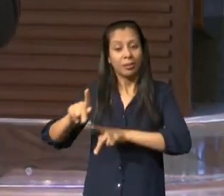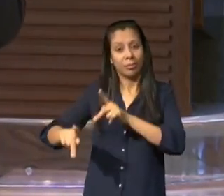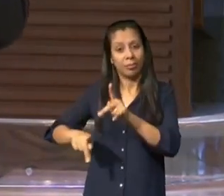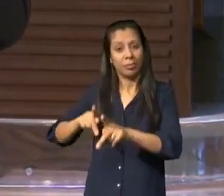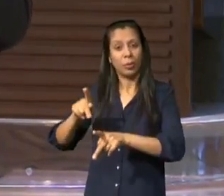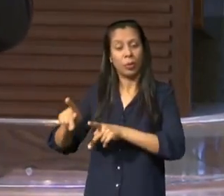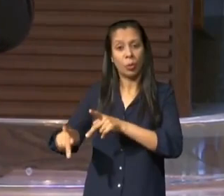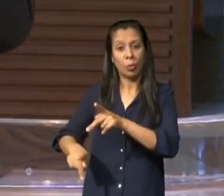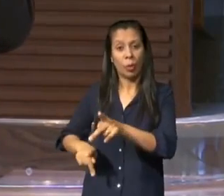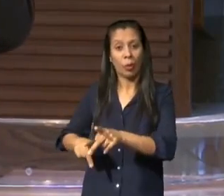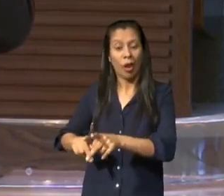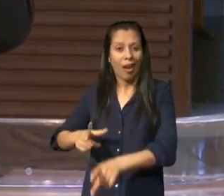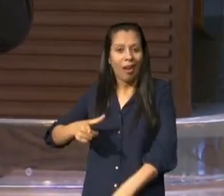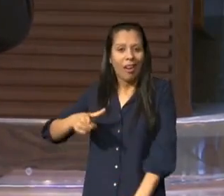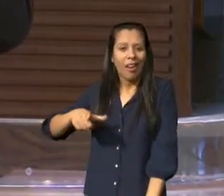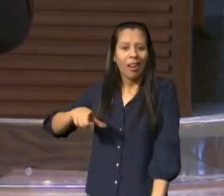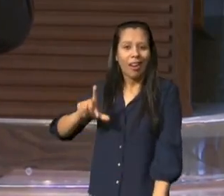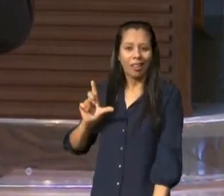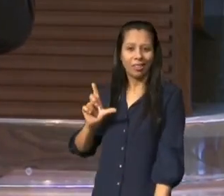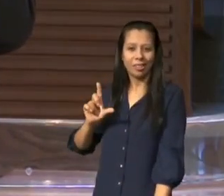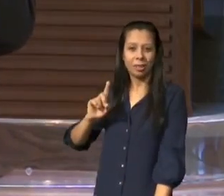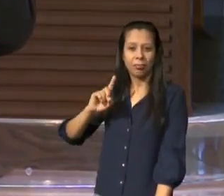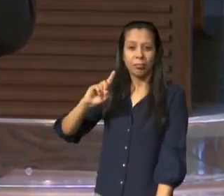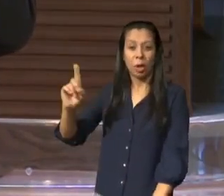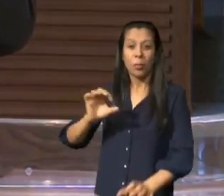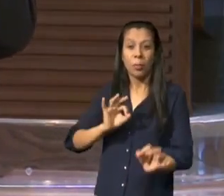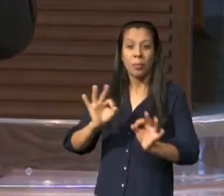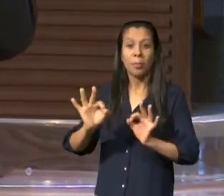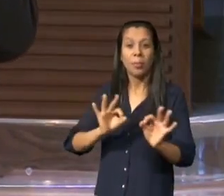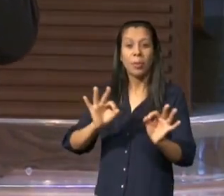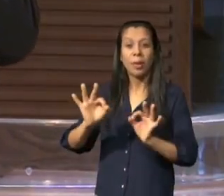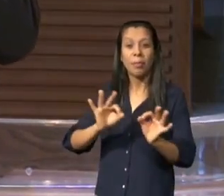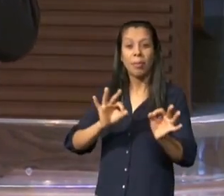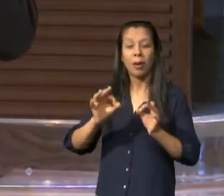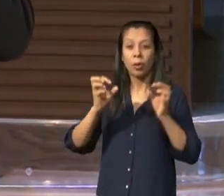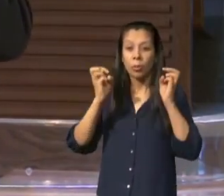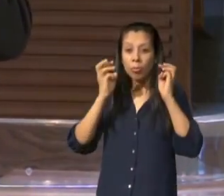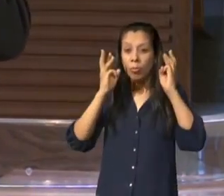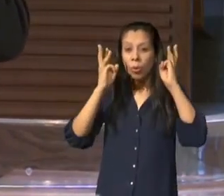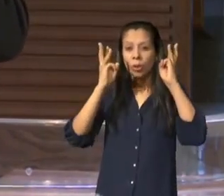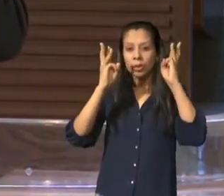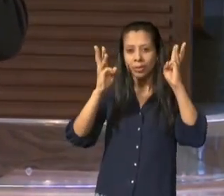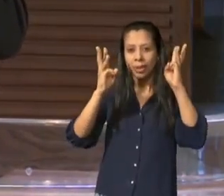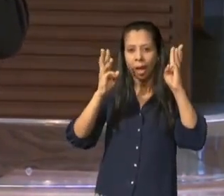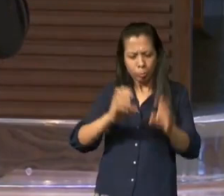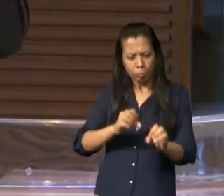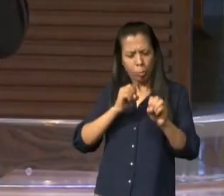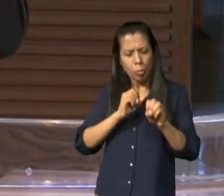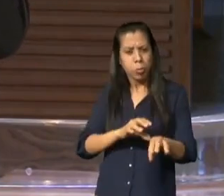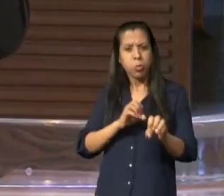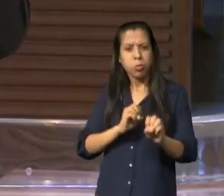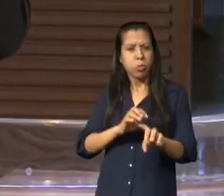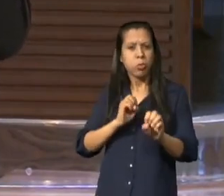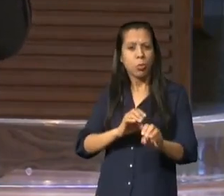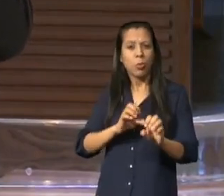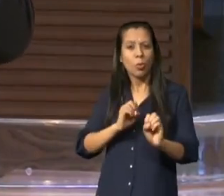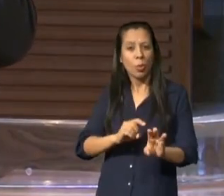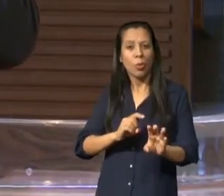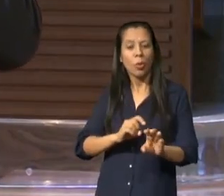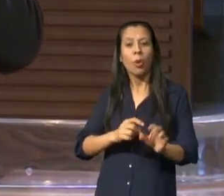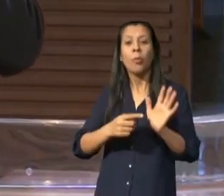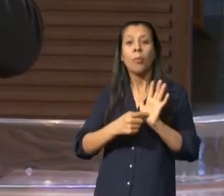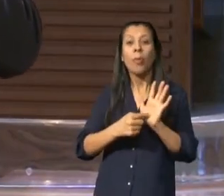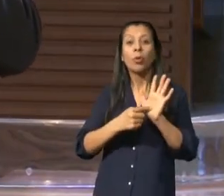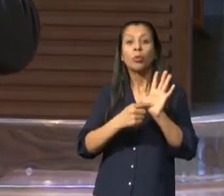porque Deus não queria ninguém ali sem saber o que estava fazendo Deus não nos dá uma